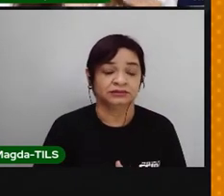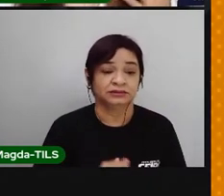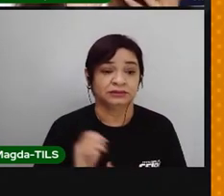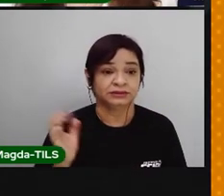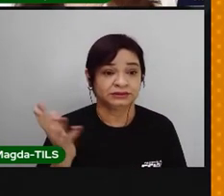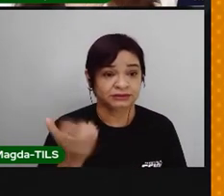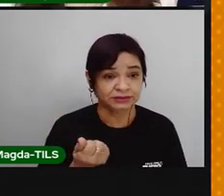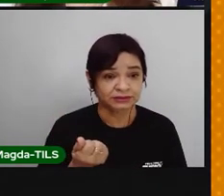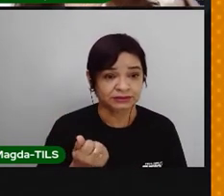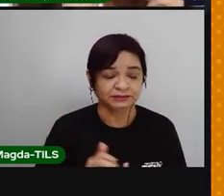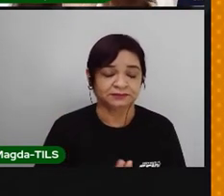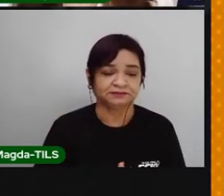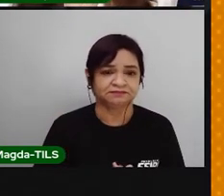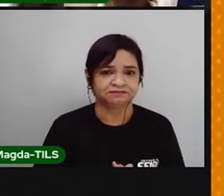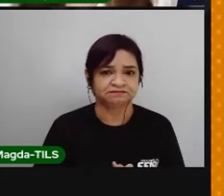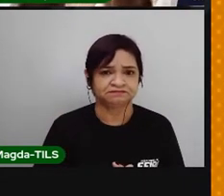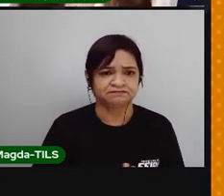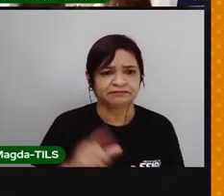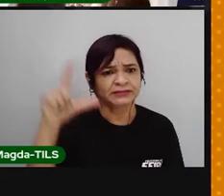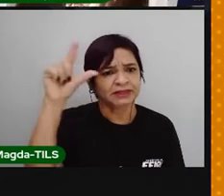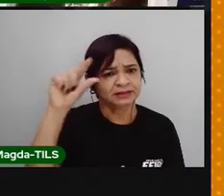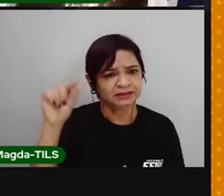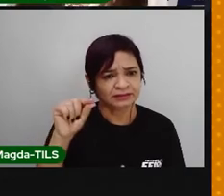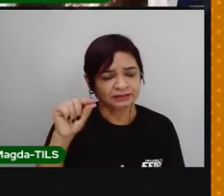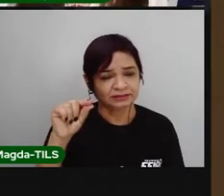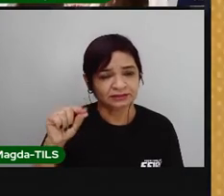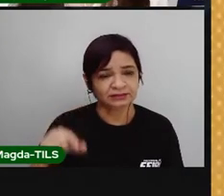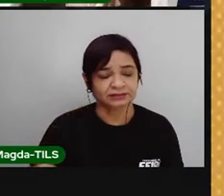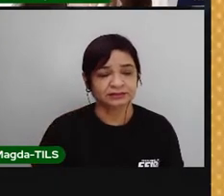E a lua? Vamos falar sobre ela agora.